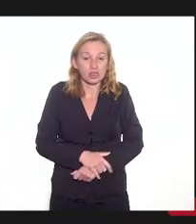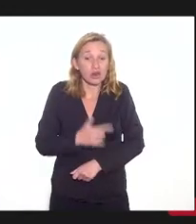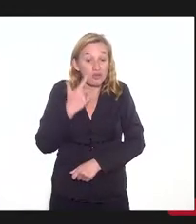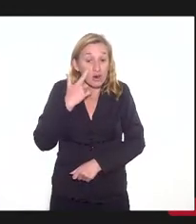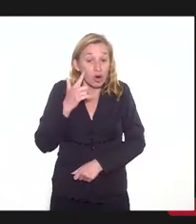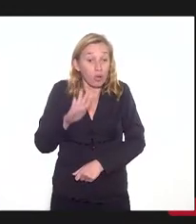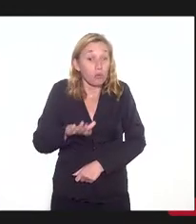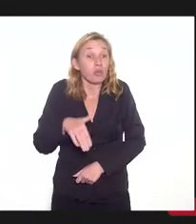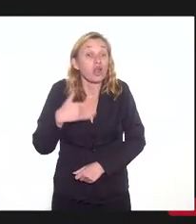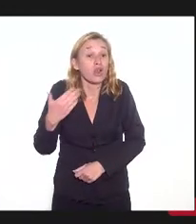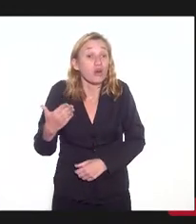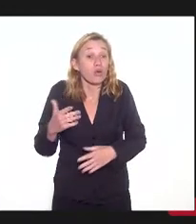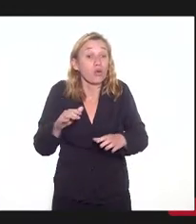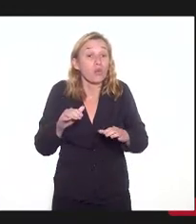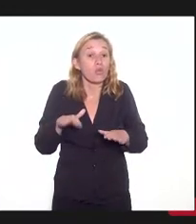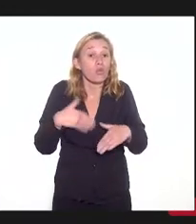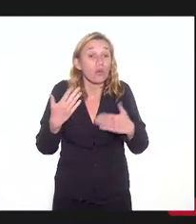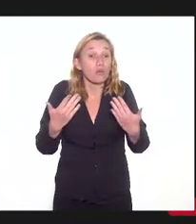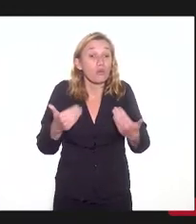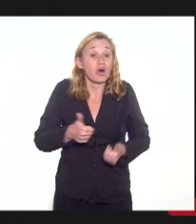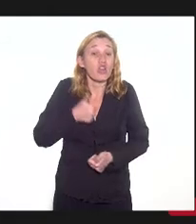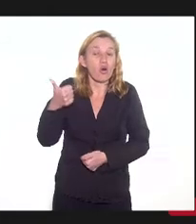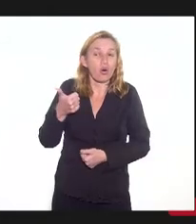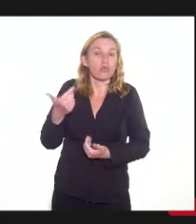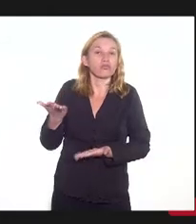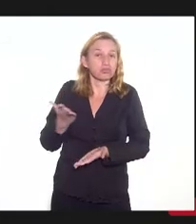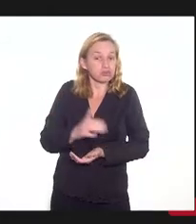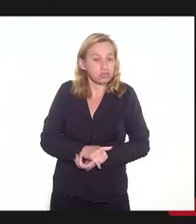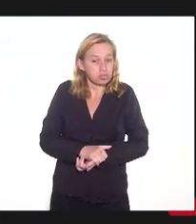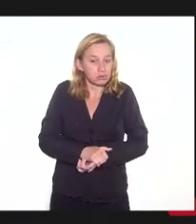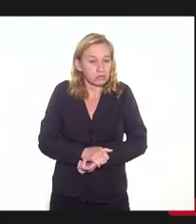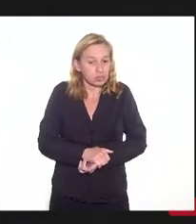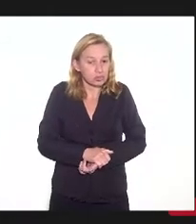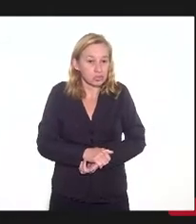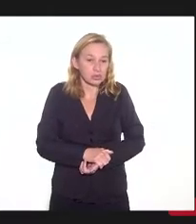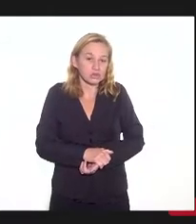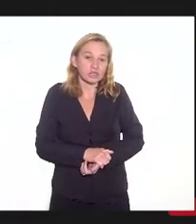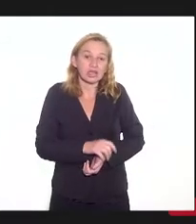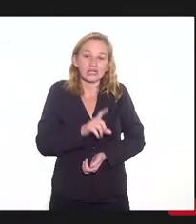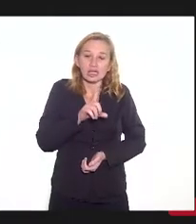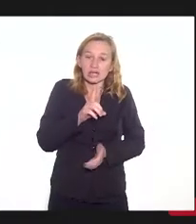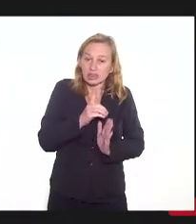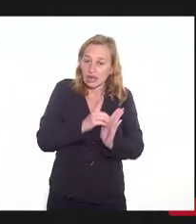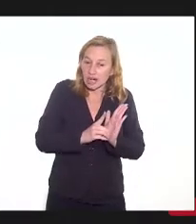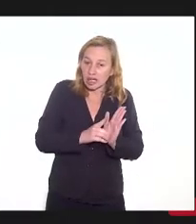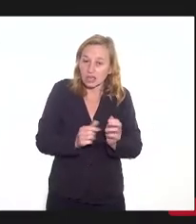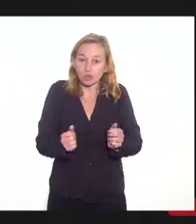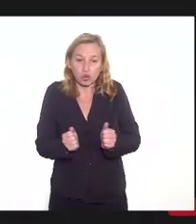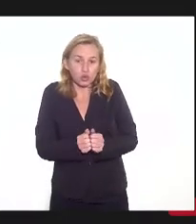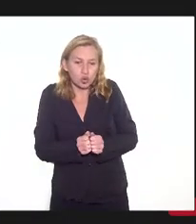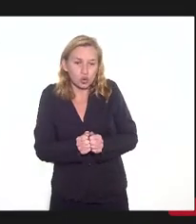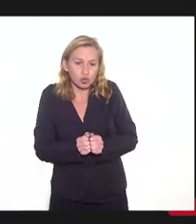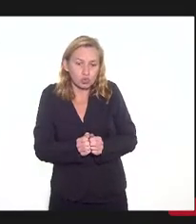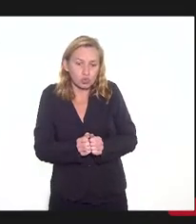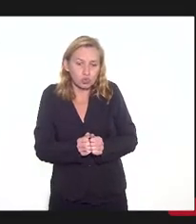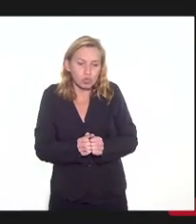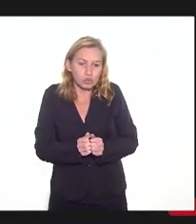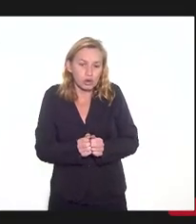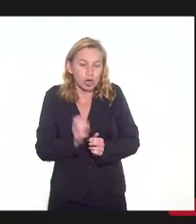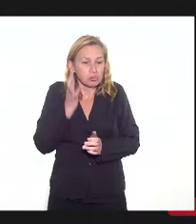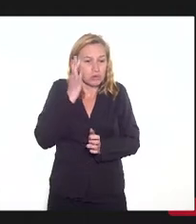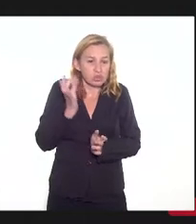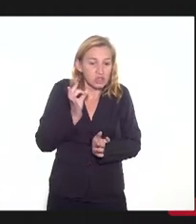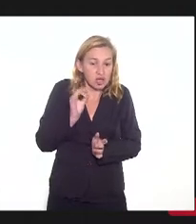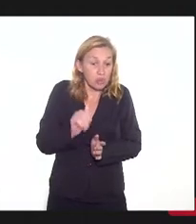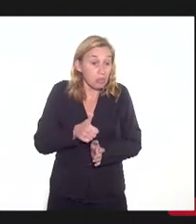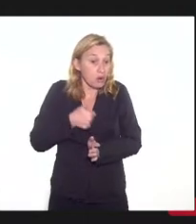é a melhor solução, se seria decreto, se seria um decreto conjunto, eu não sei o melhor